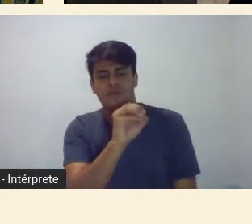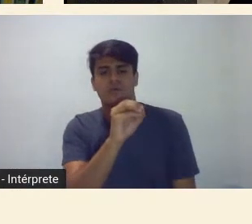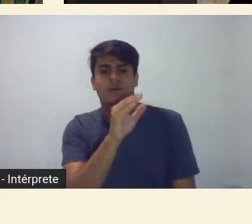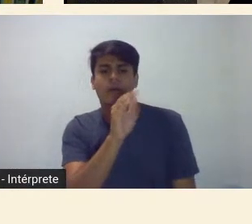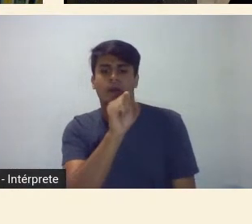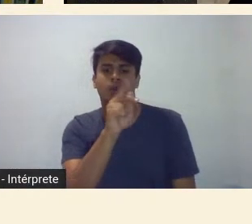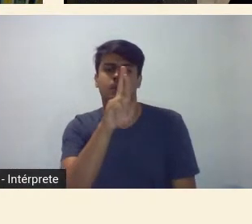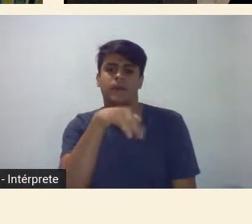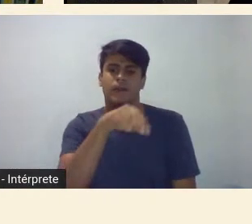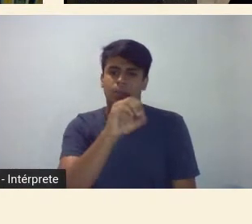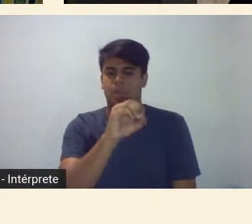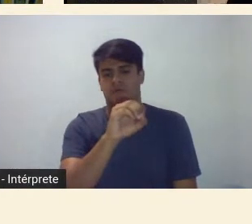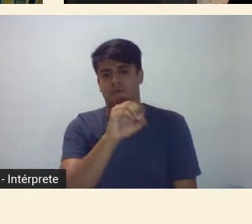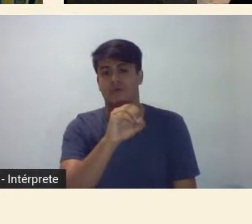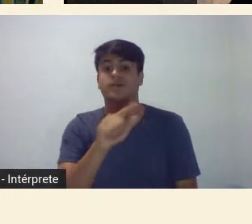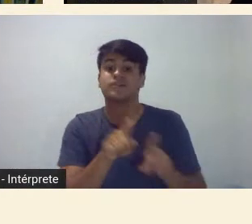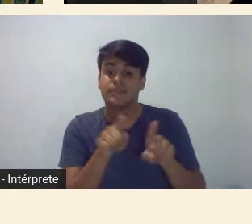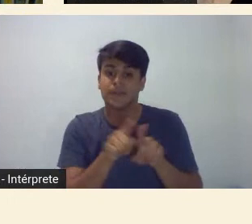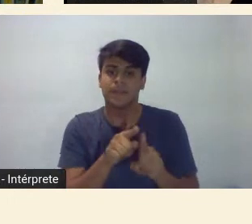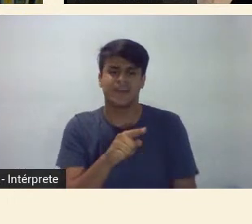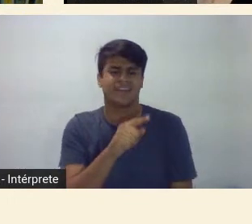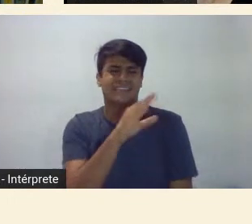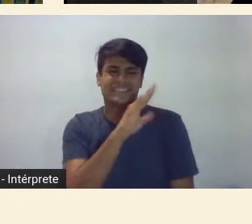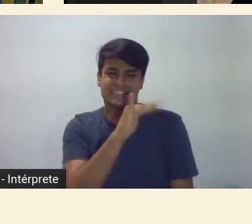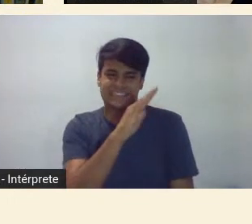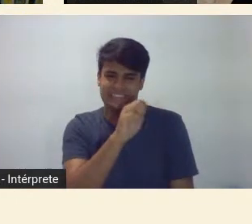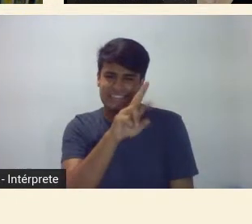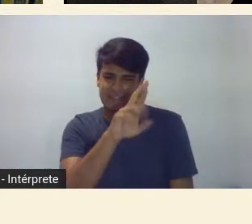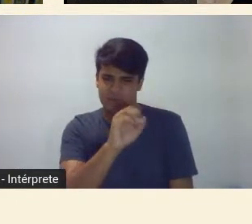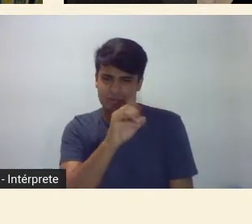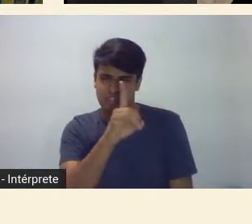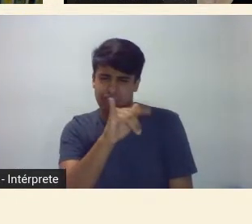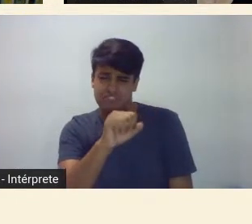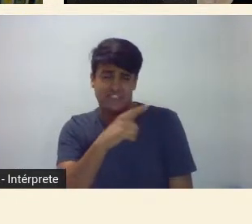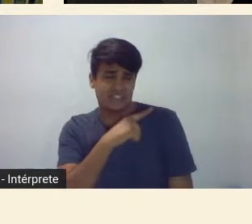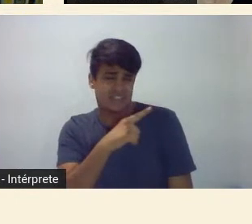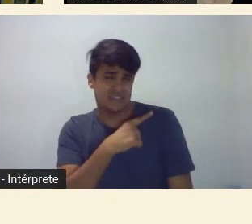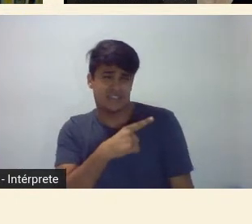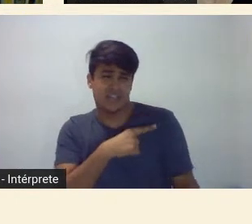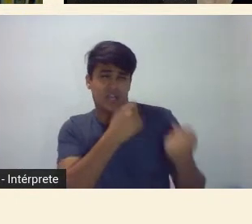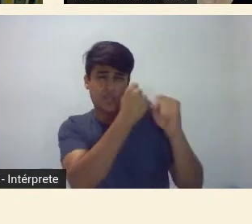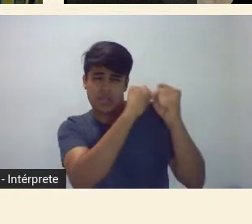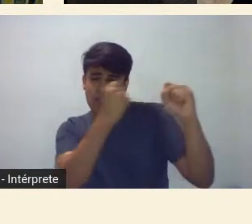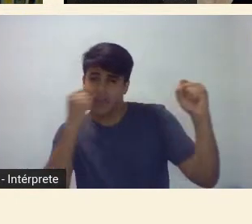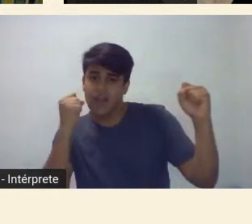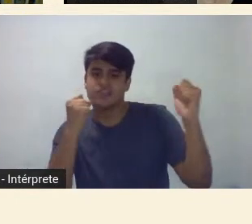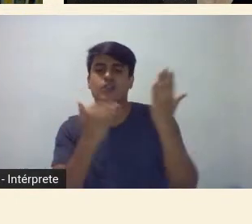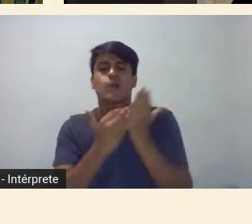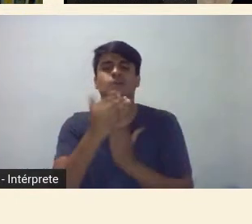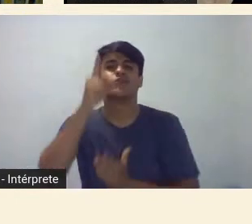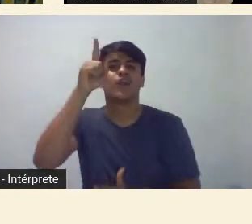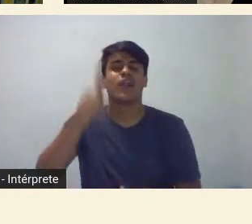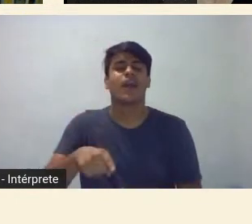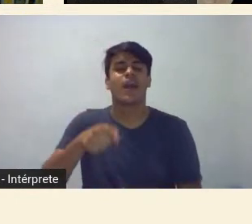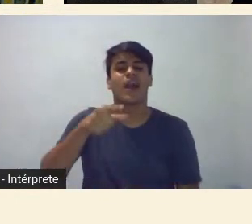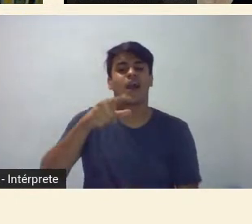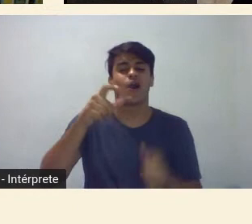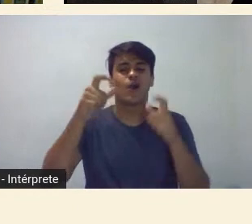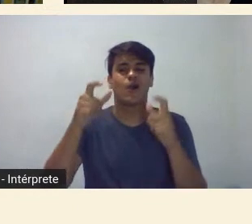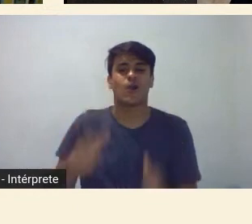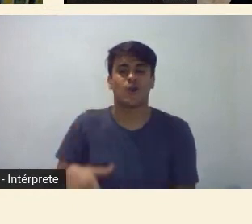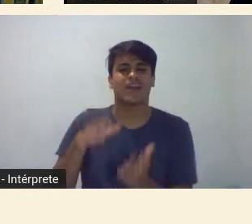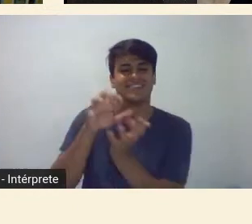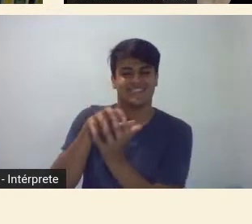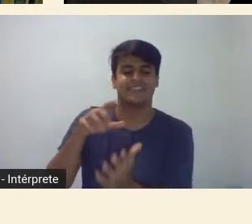grande painel do Cicero Dias eu vi o mundo ele começa no Recife ele começava no Recife enfim são